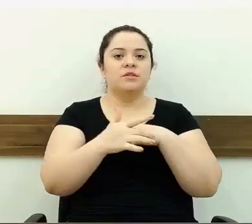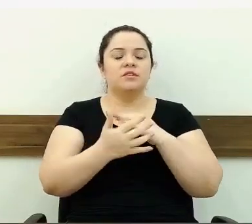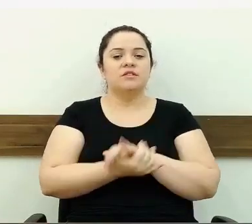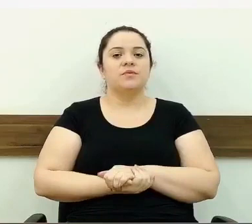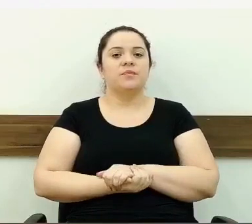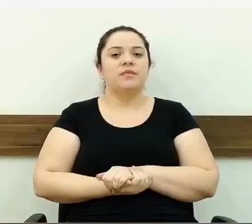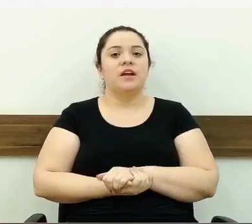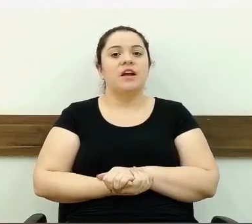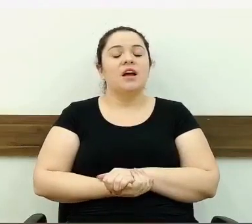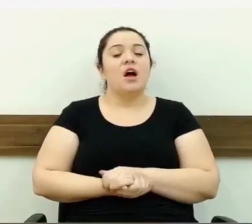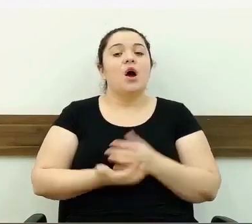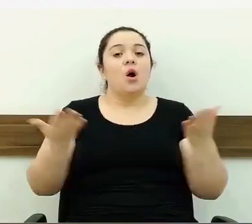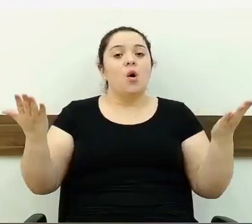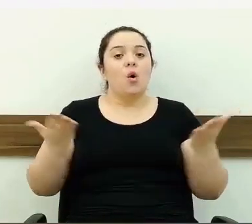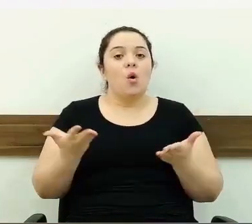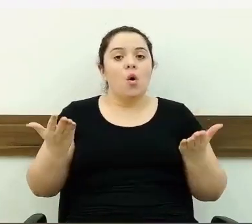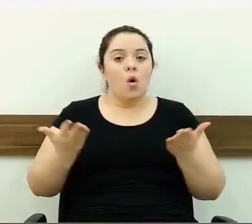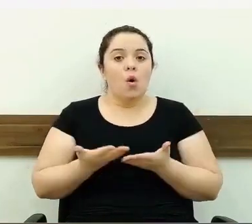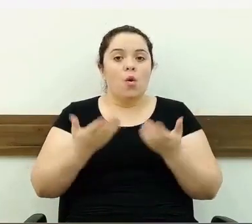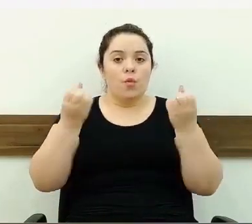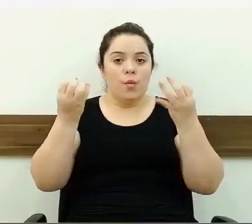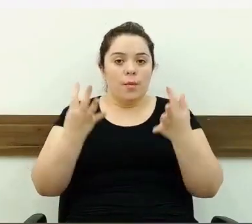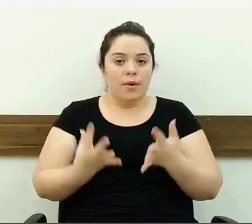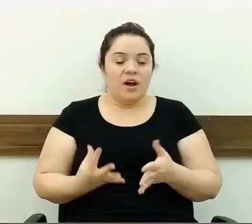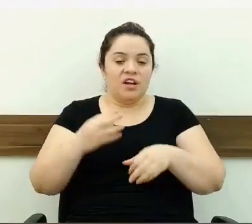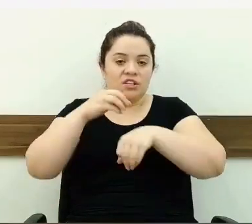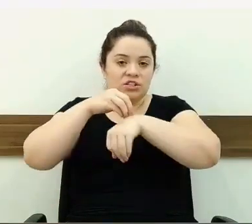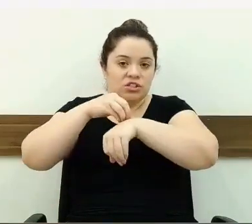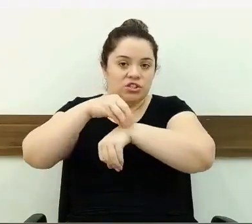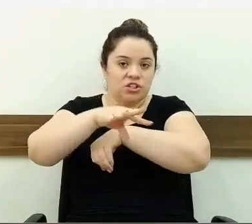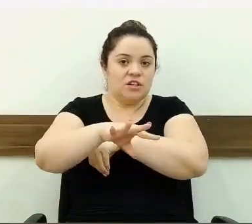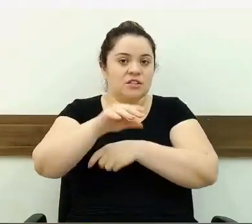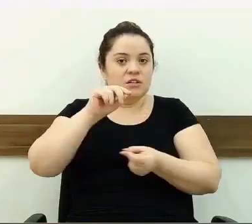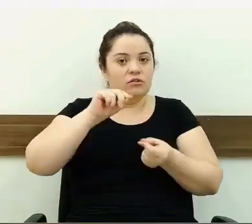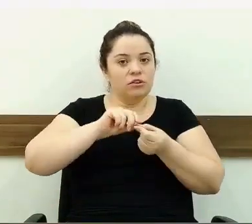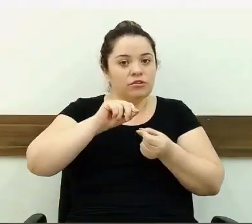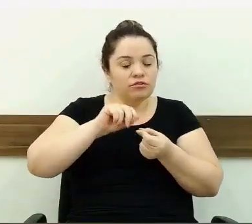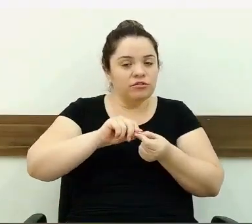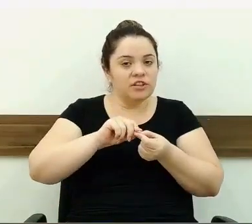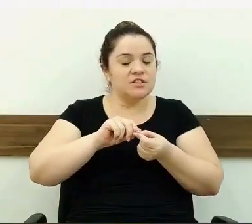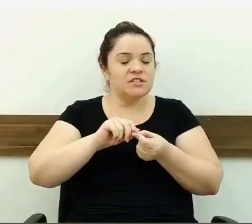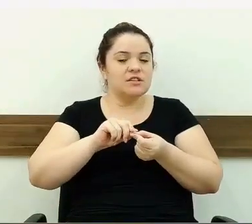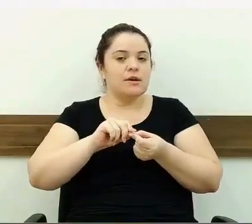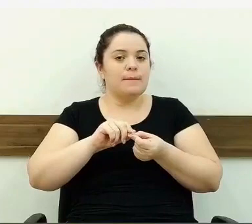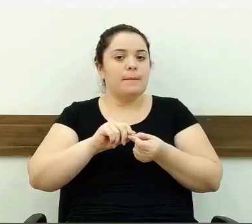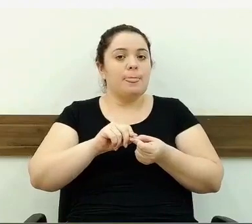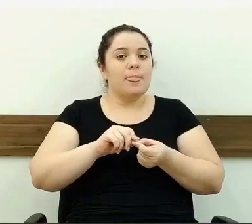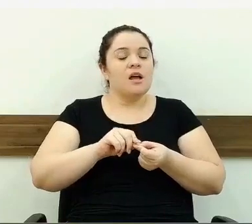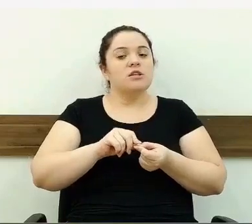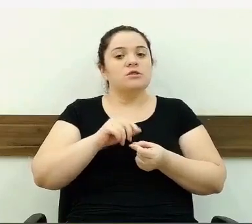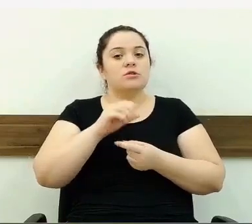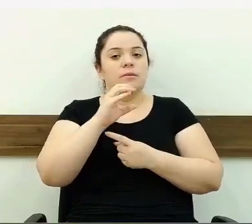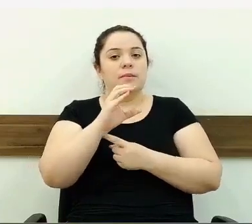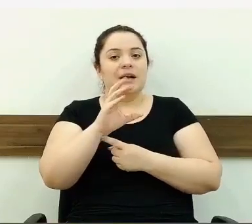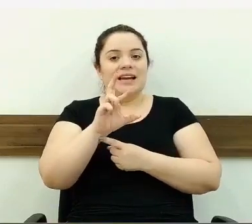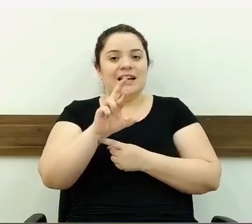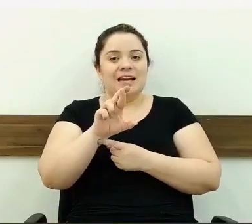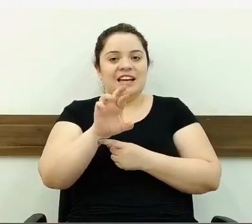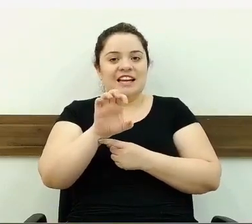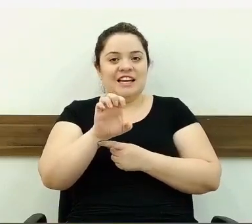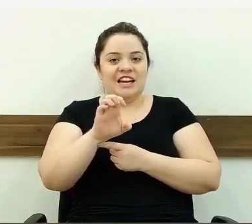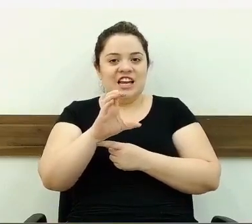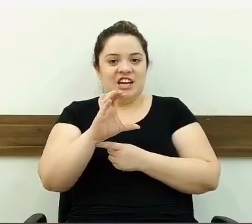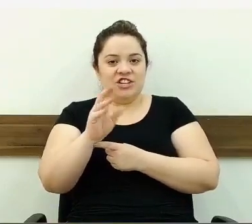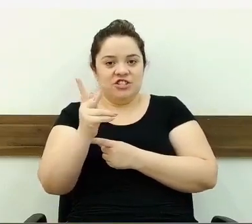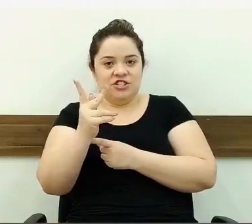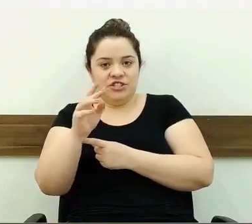falando hoje sobre as indicações que eu fiz. Uma indicação, uma delas é sobre a creche, as creches, os horários